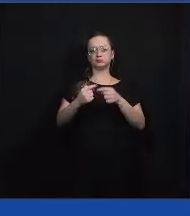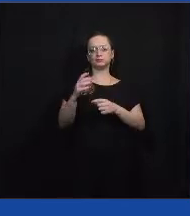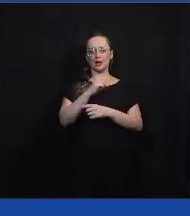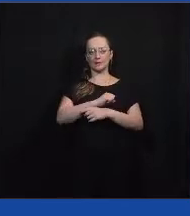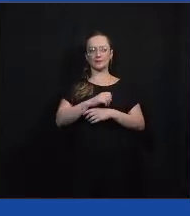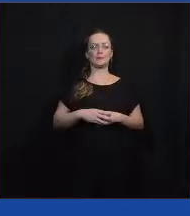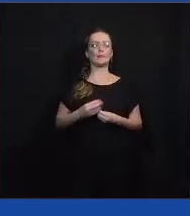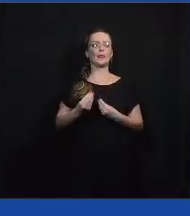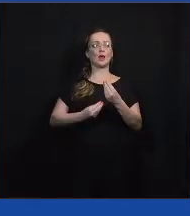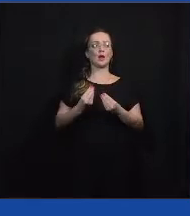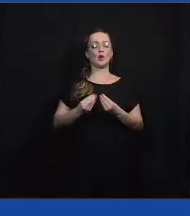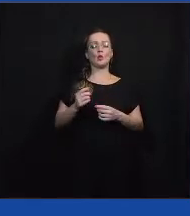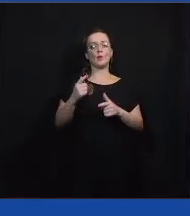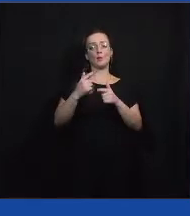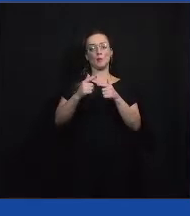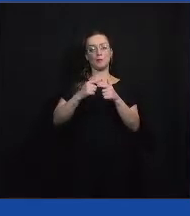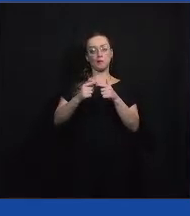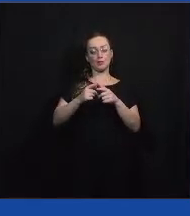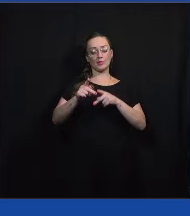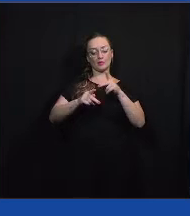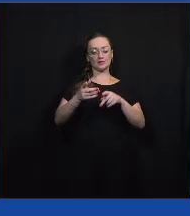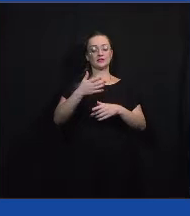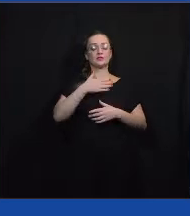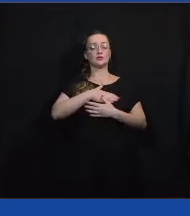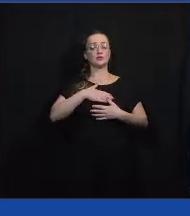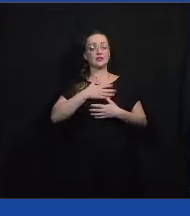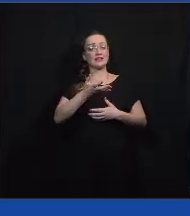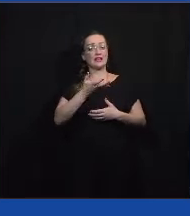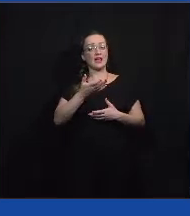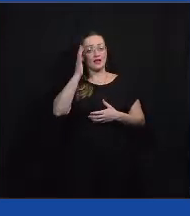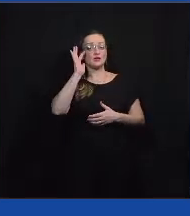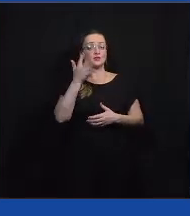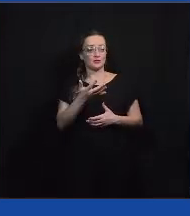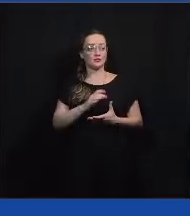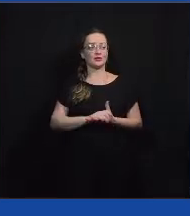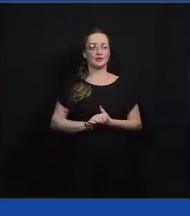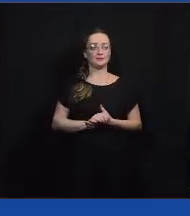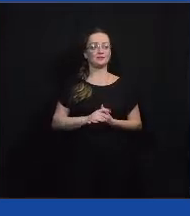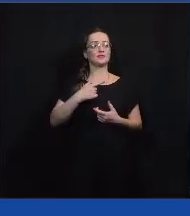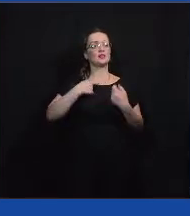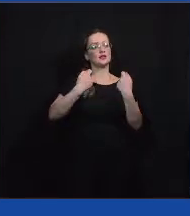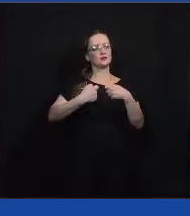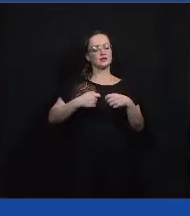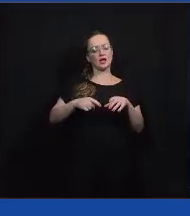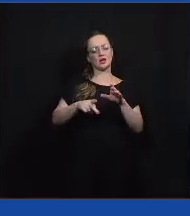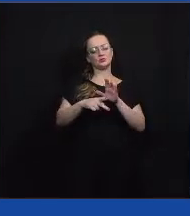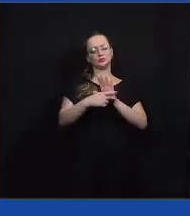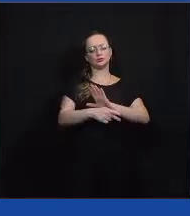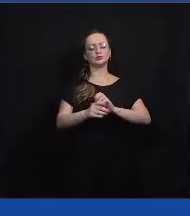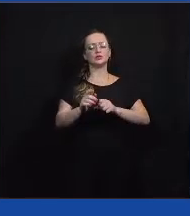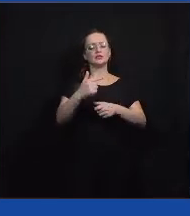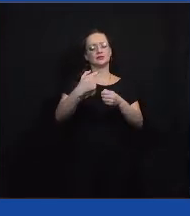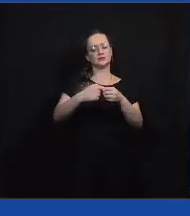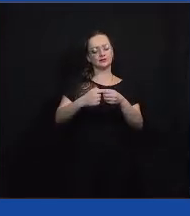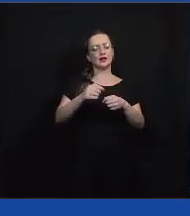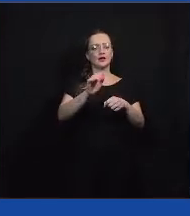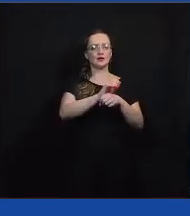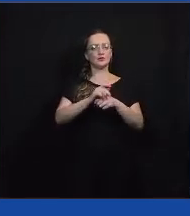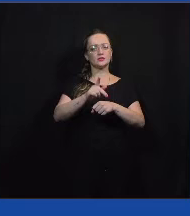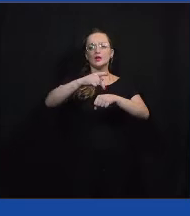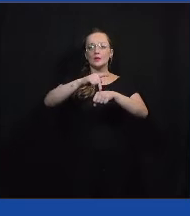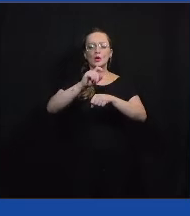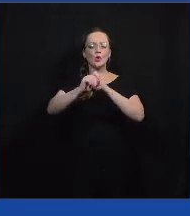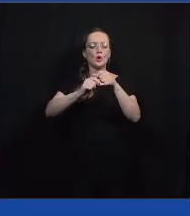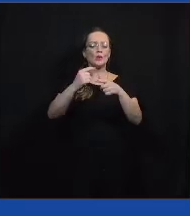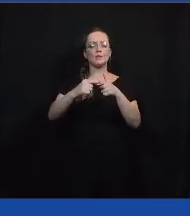qual que um problema público que você gostaria que fosse resolvido, pode ser na sua cidade, no seu estado, no país, enfim, algum problema que você